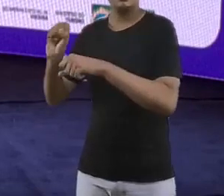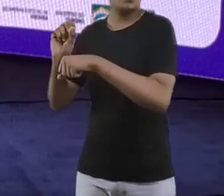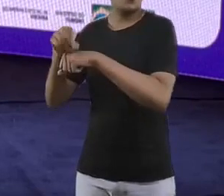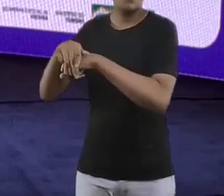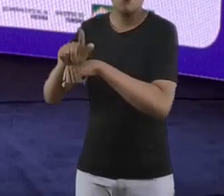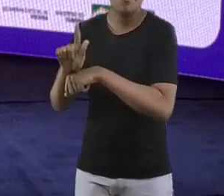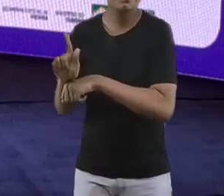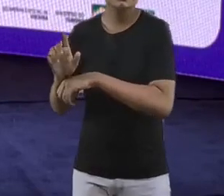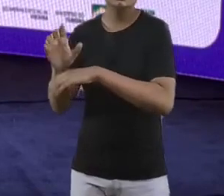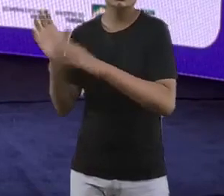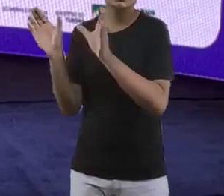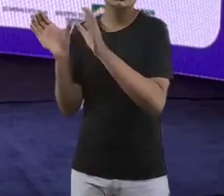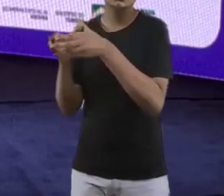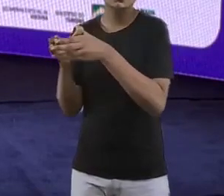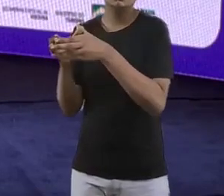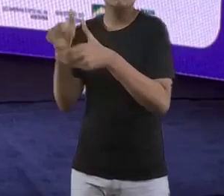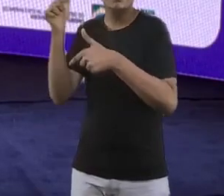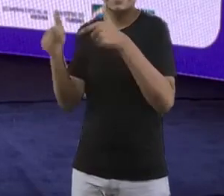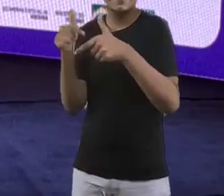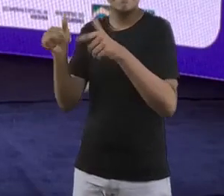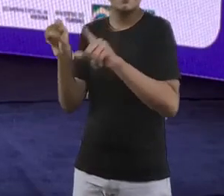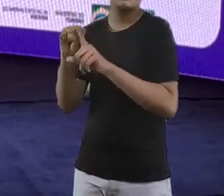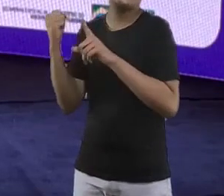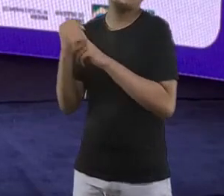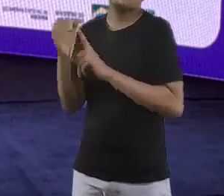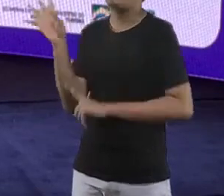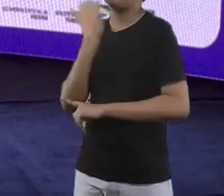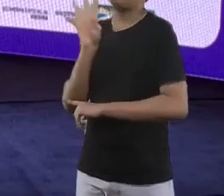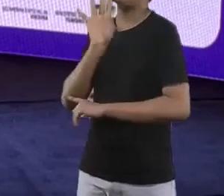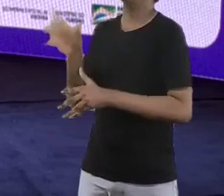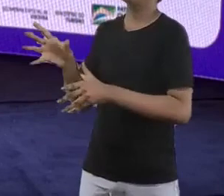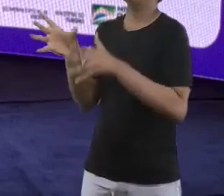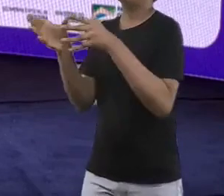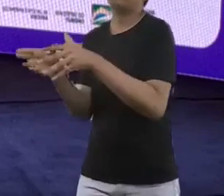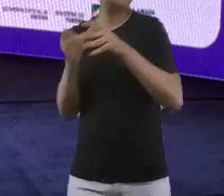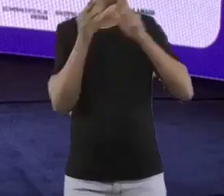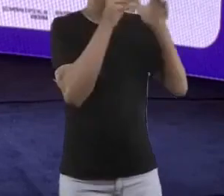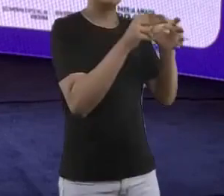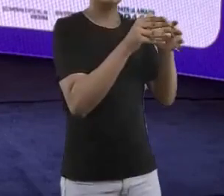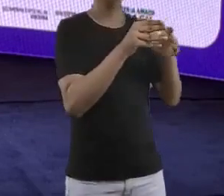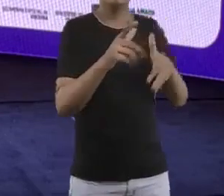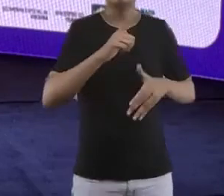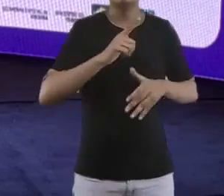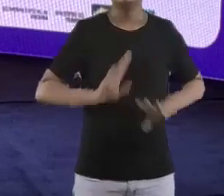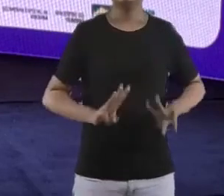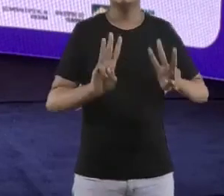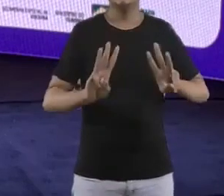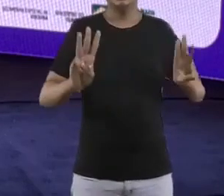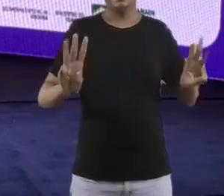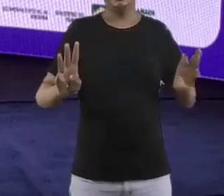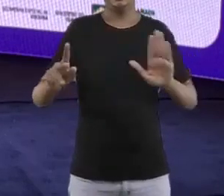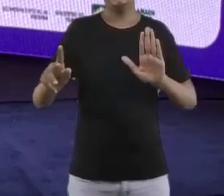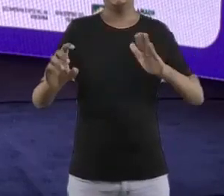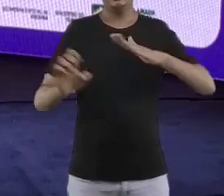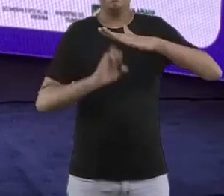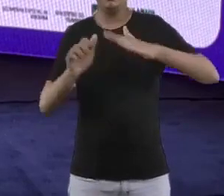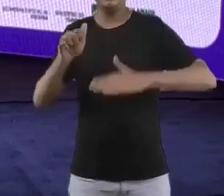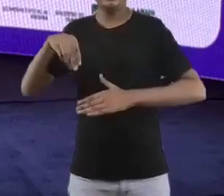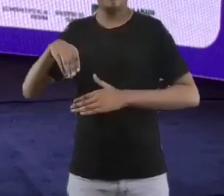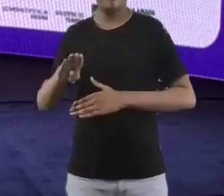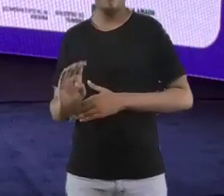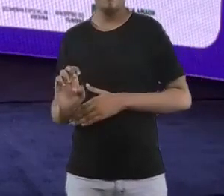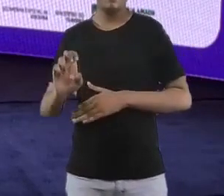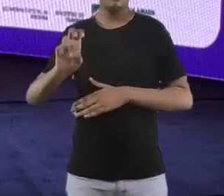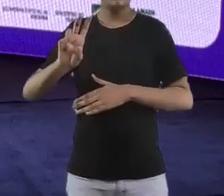bacana e pode fazer muito mais. Então, fala lá, tem o Ambev Boa, entra no site da Ambev. Lá tem todas as informações, os